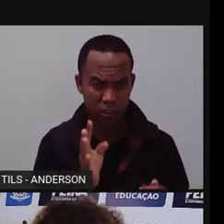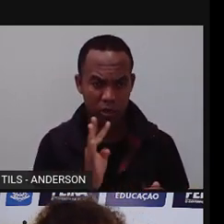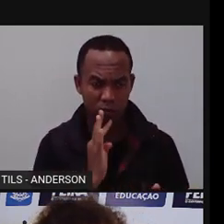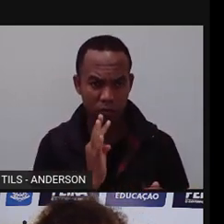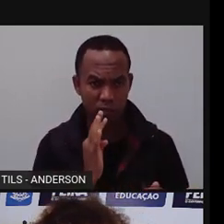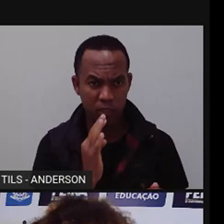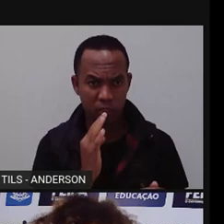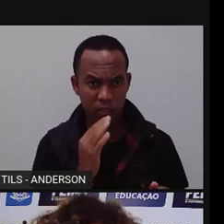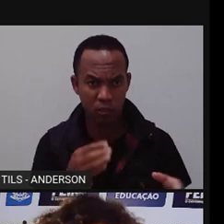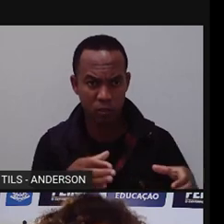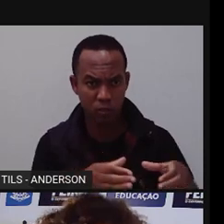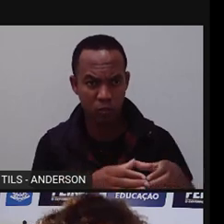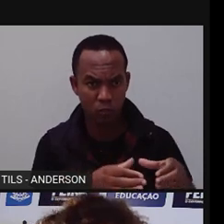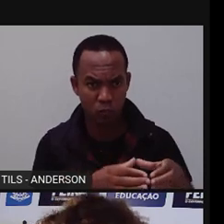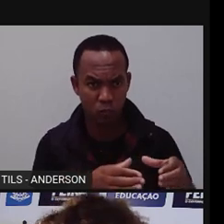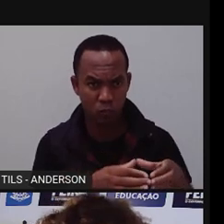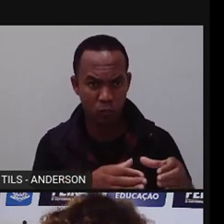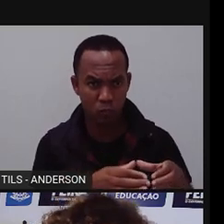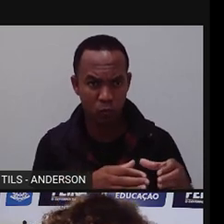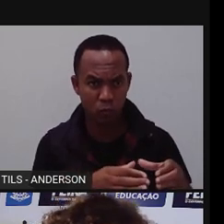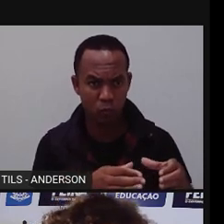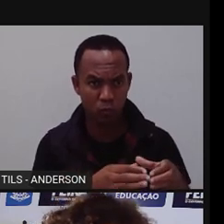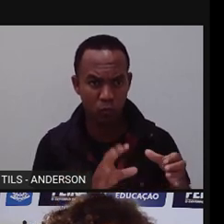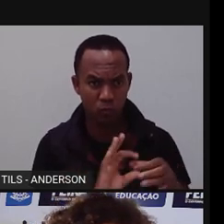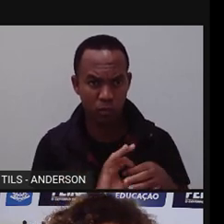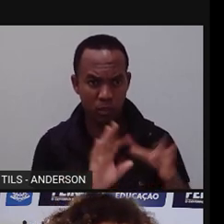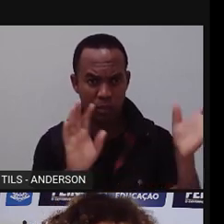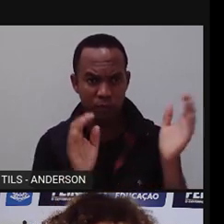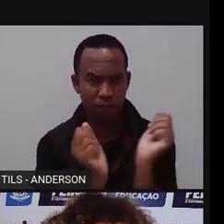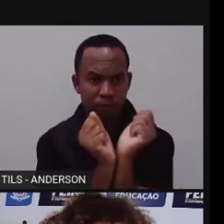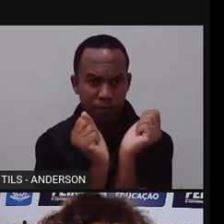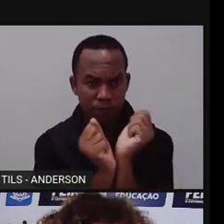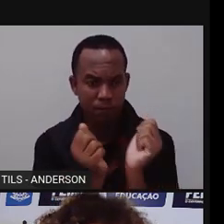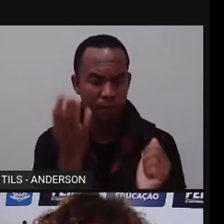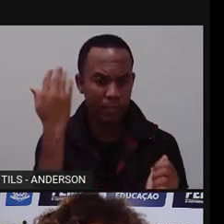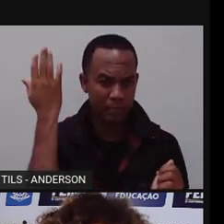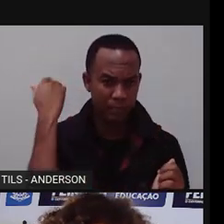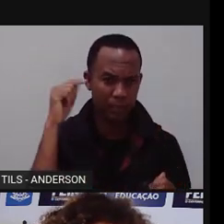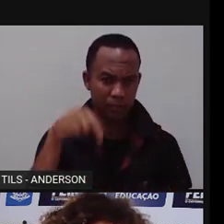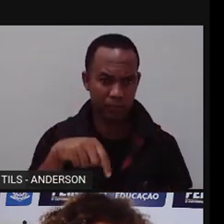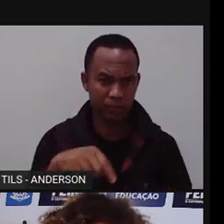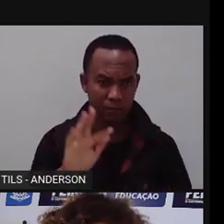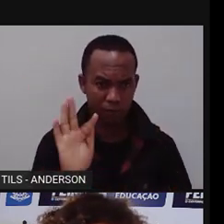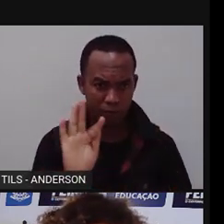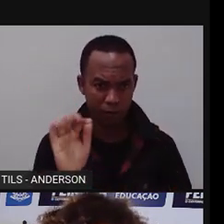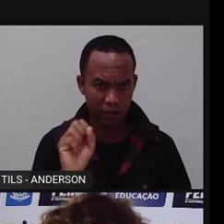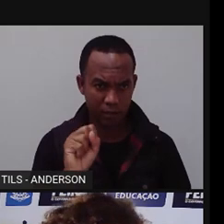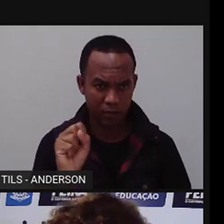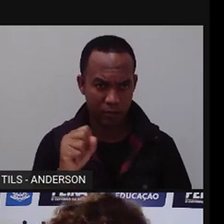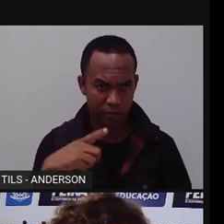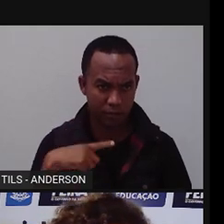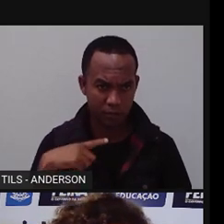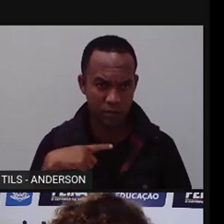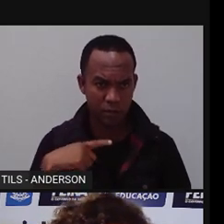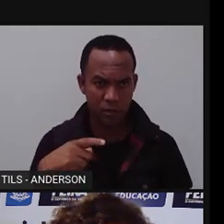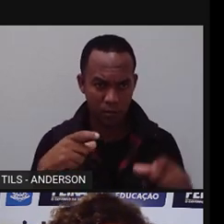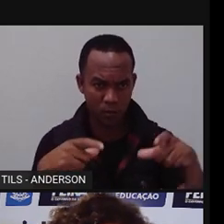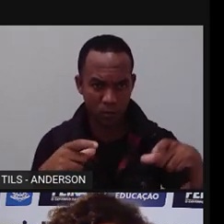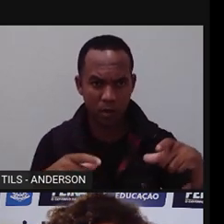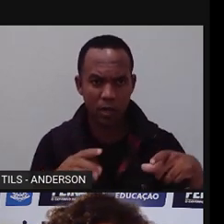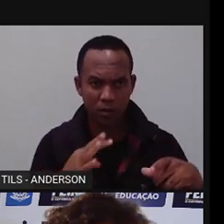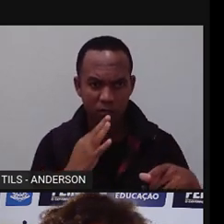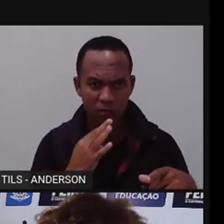sobre uma comunidade quilombola? Você mora em uma comunidade quilombola aqui em Feira? A Pro, inclusive, já falou aí, sobre duas comunidades